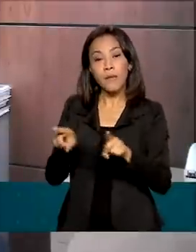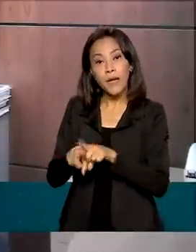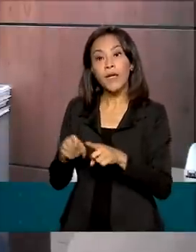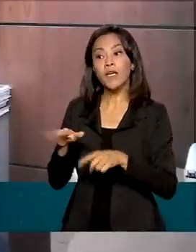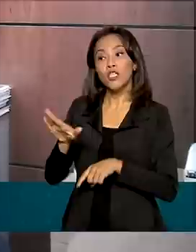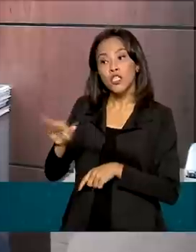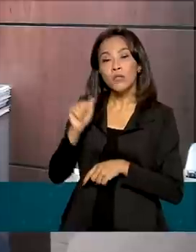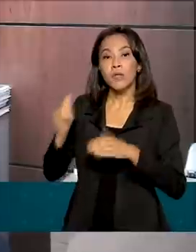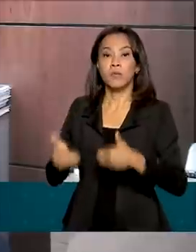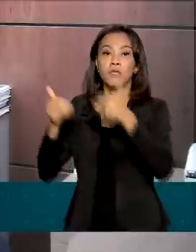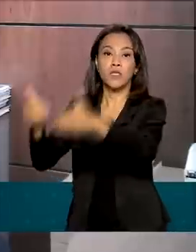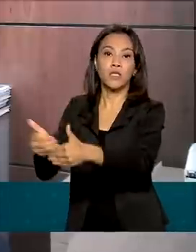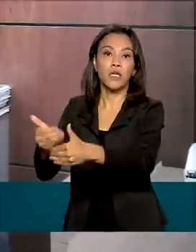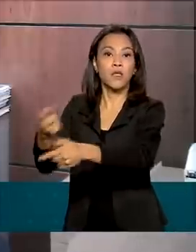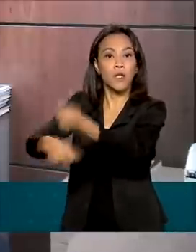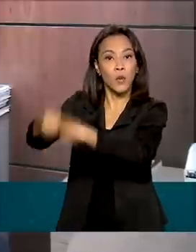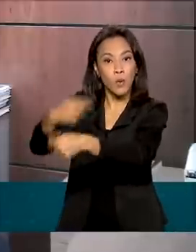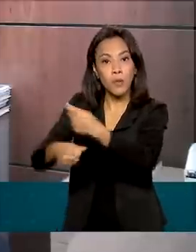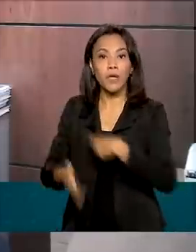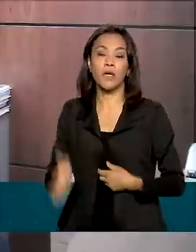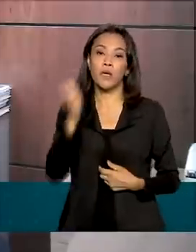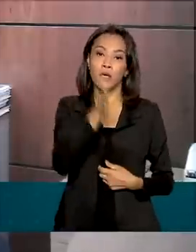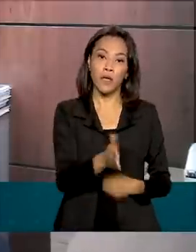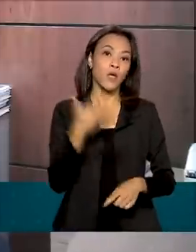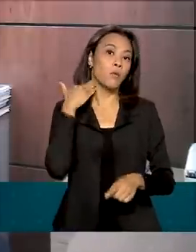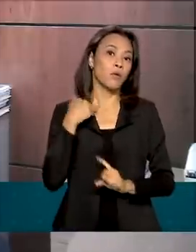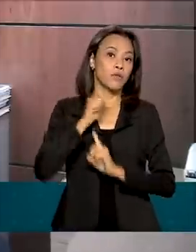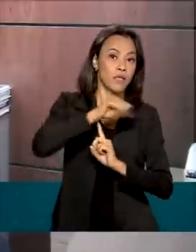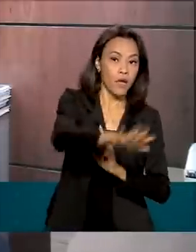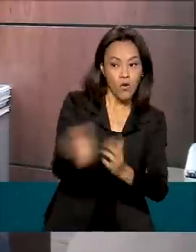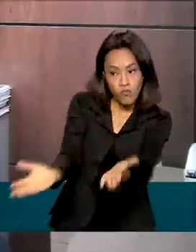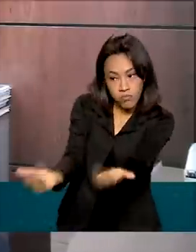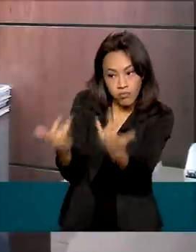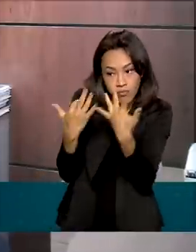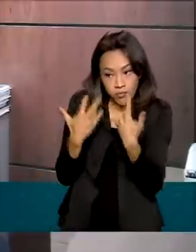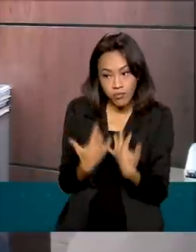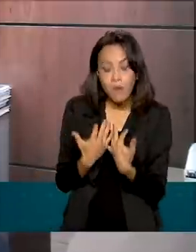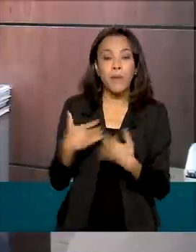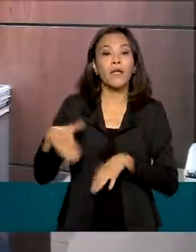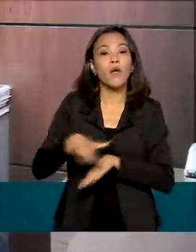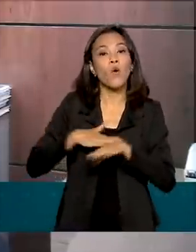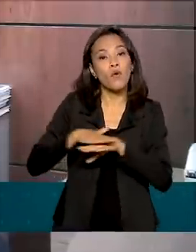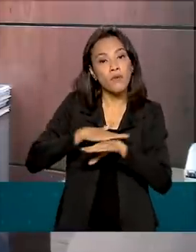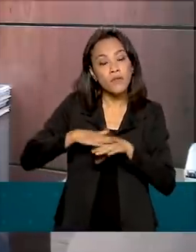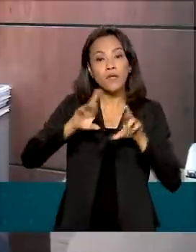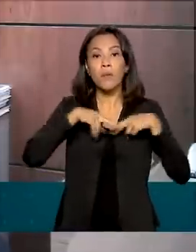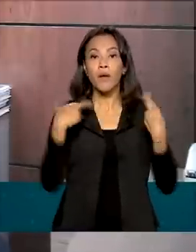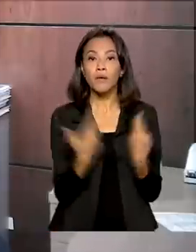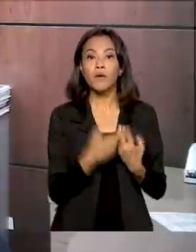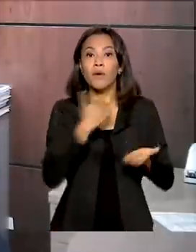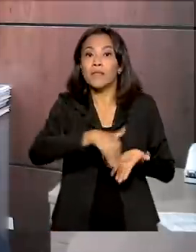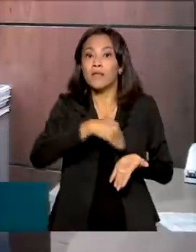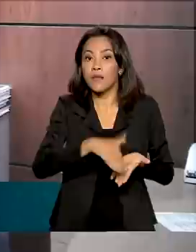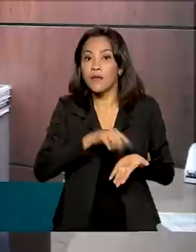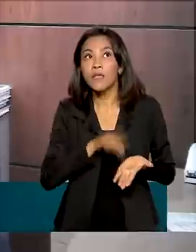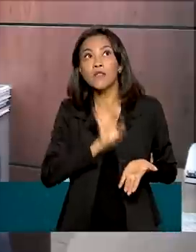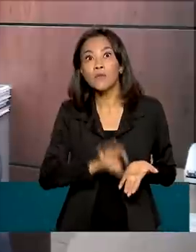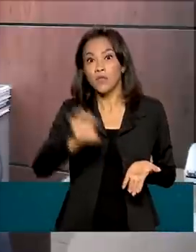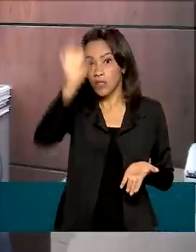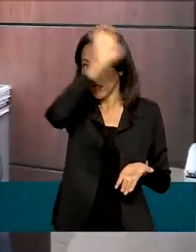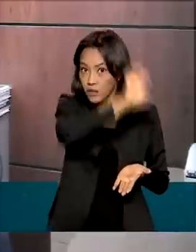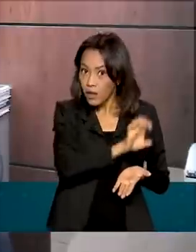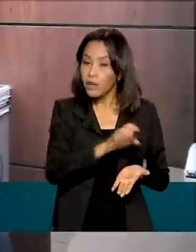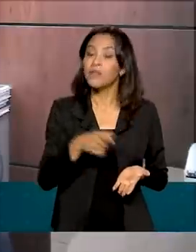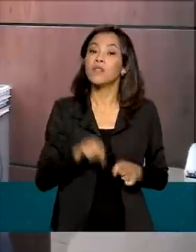Central para participar de reuniões com as secretarias de agricultura de cada estado afetado, parlamentares e as entidades